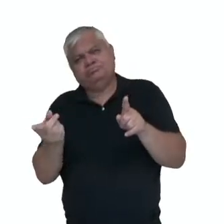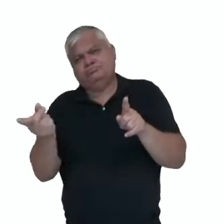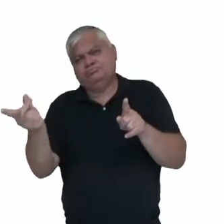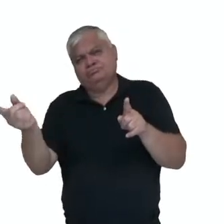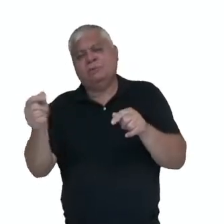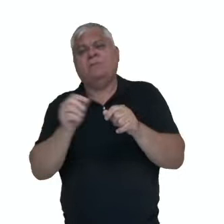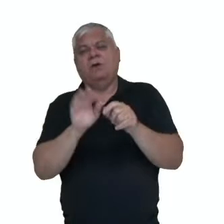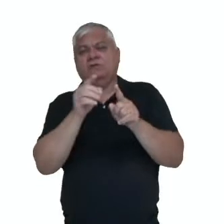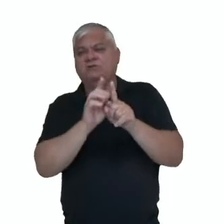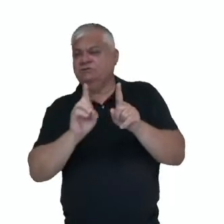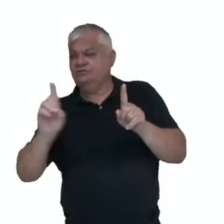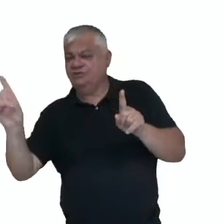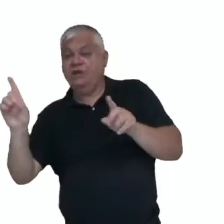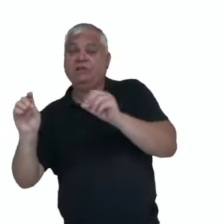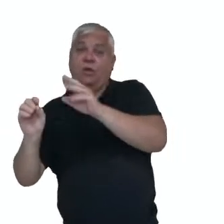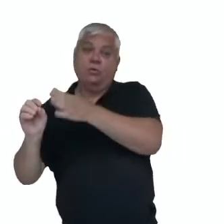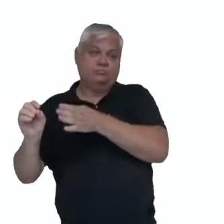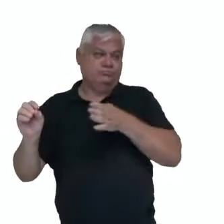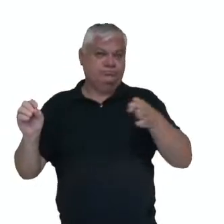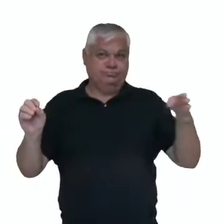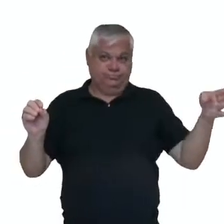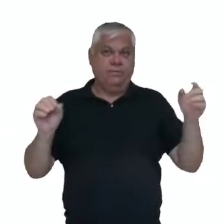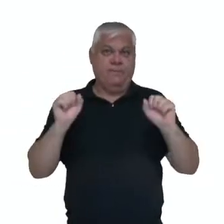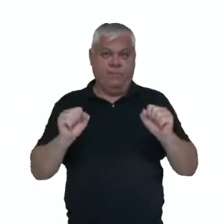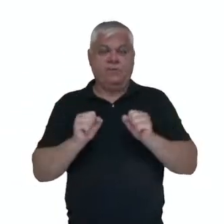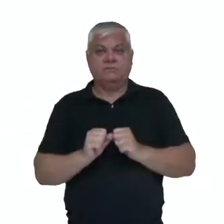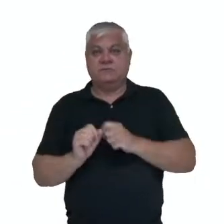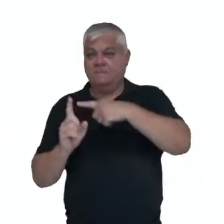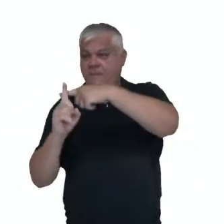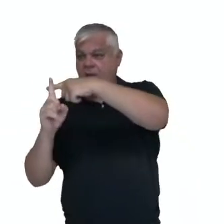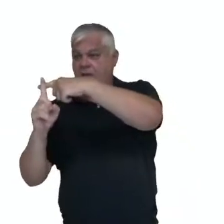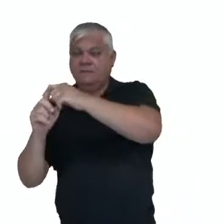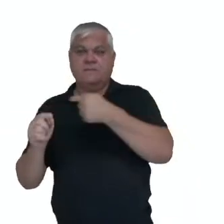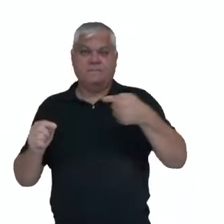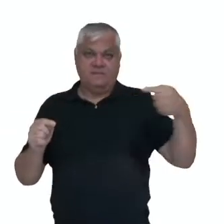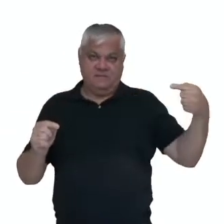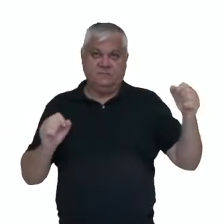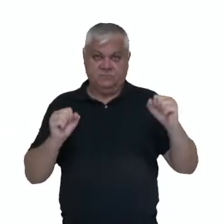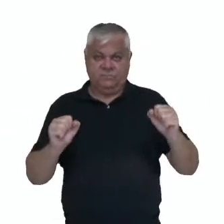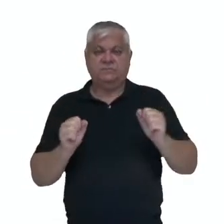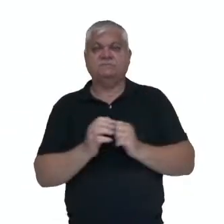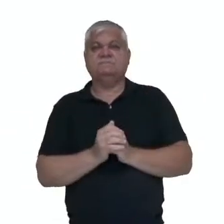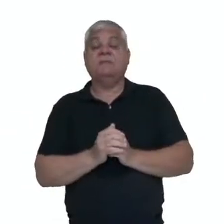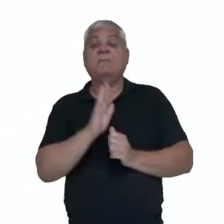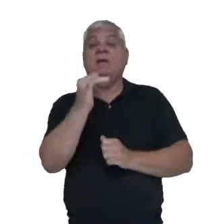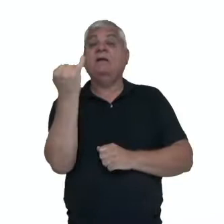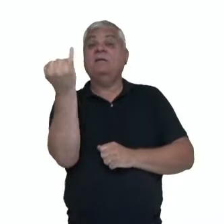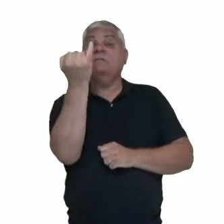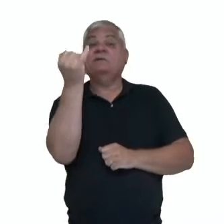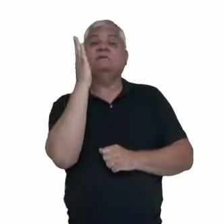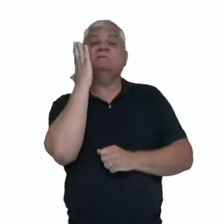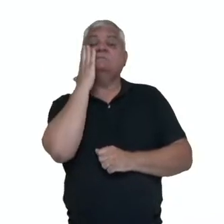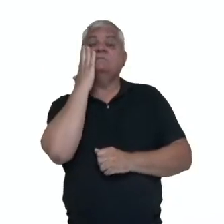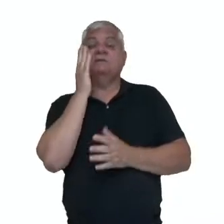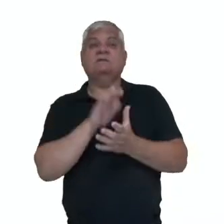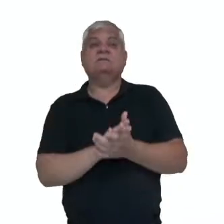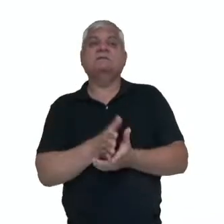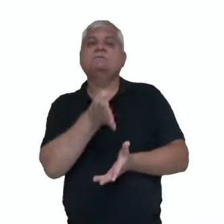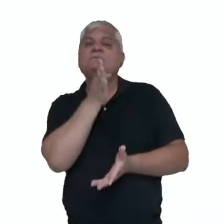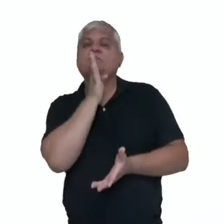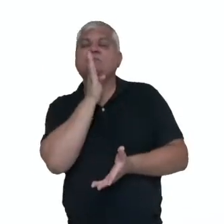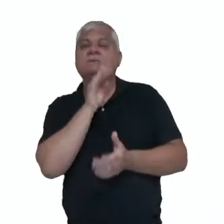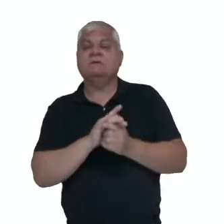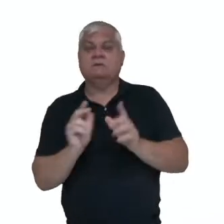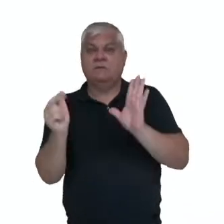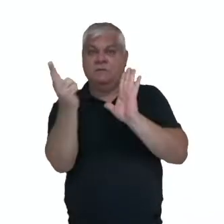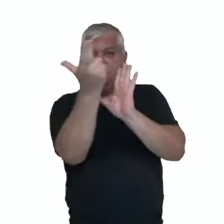para a direita quanto para a esquerda. Então, o que é importante a gente saber? Que, ou conhecer, né, que o